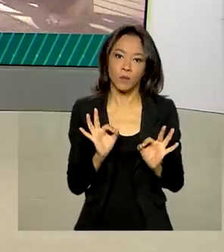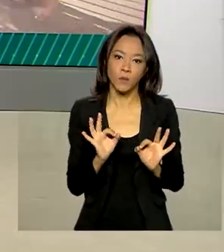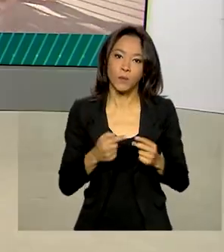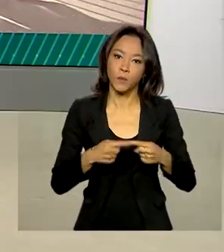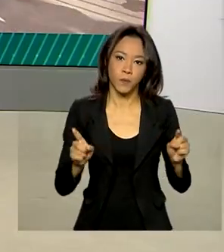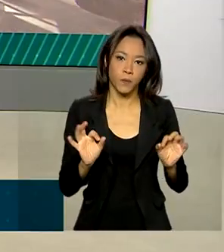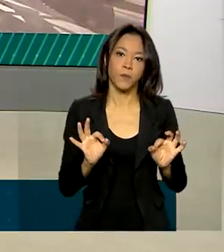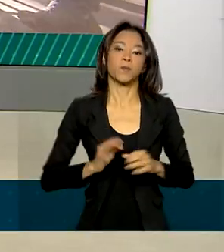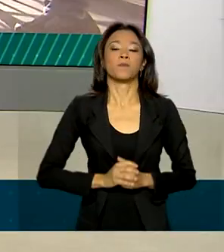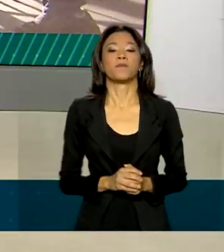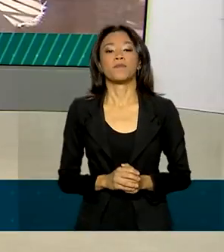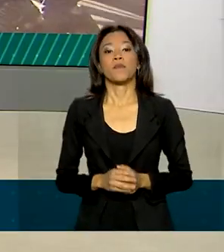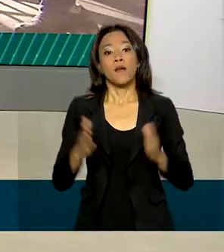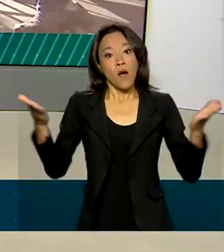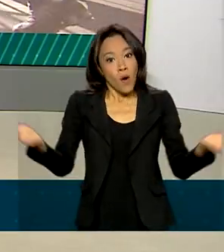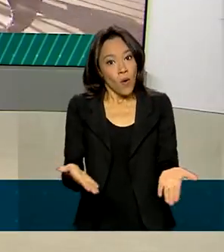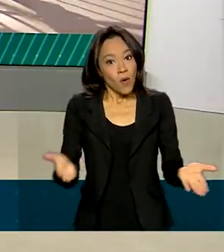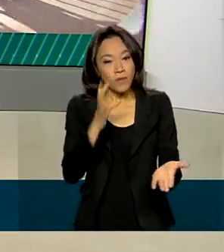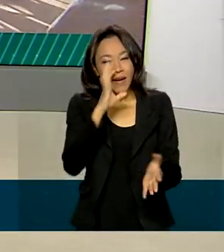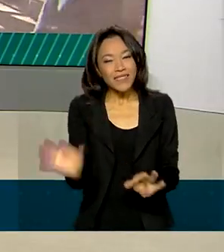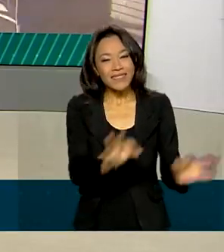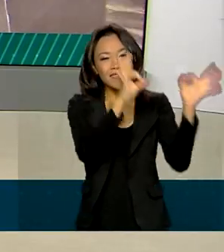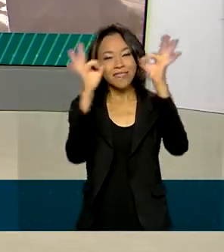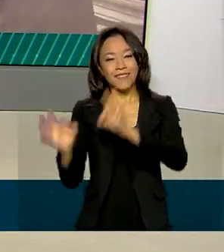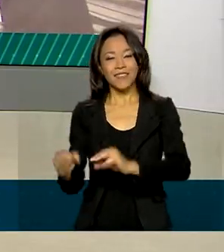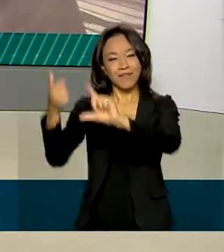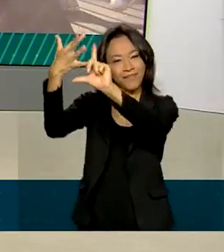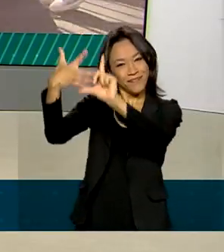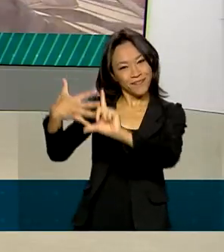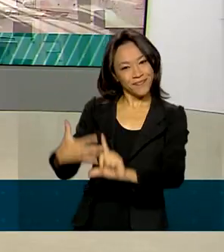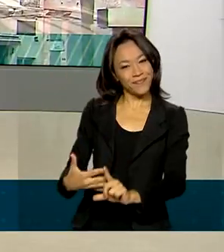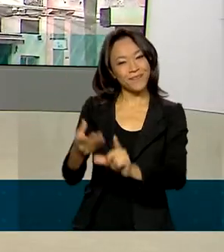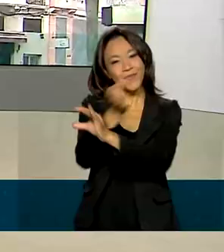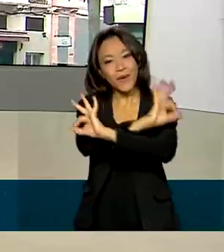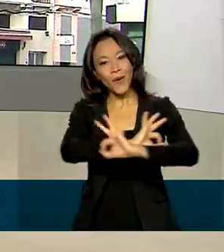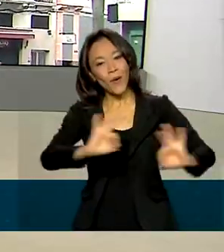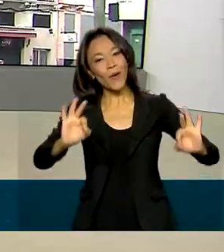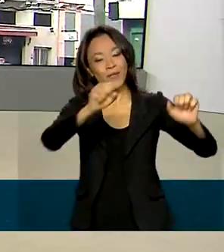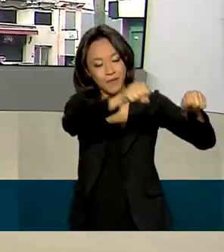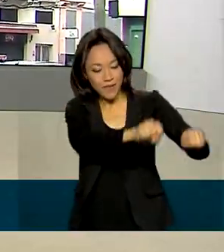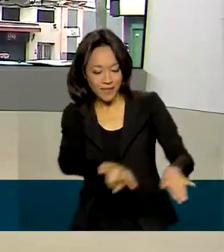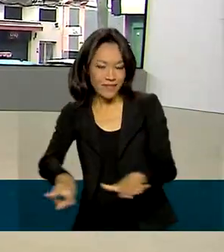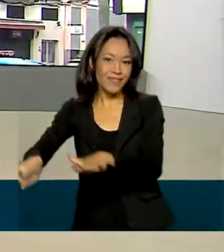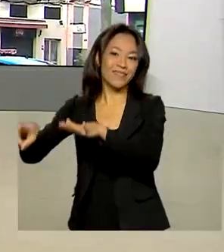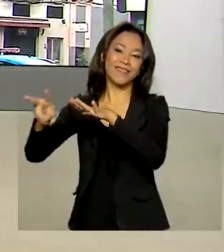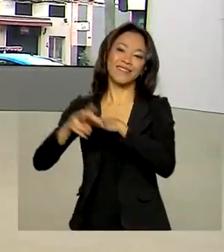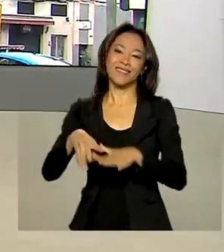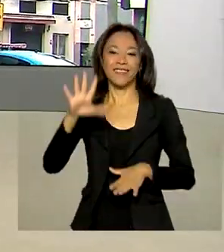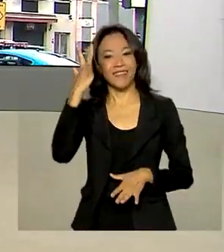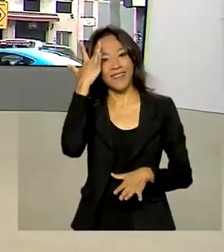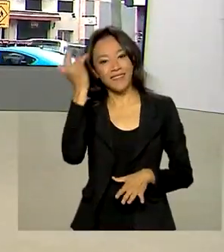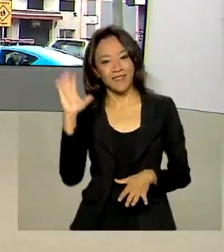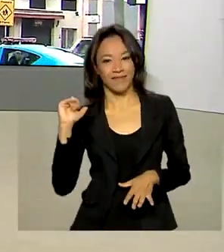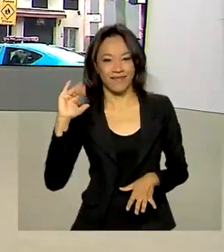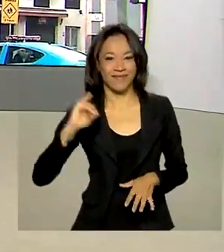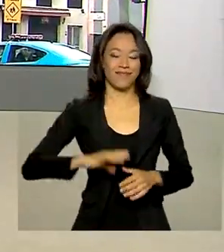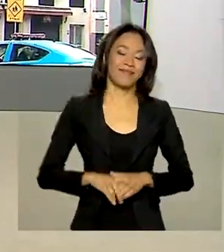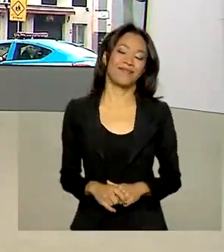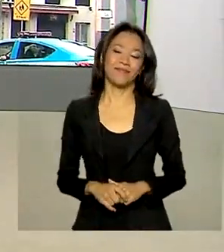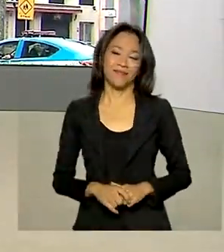Para rever as reportagens de hoje, acesse as nossas redes sociais. Um ótimo início de semana para você e até amanhã. Tchau, tchau.